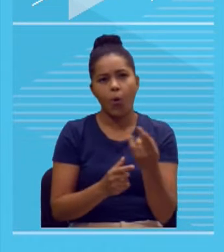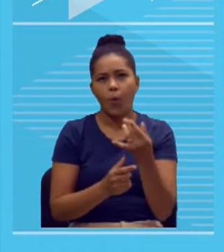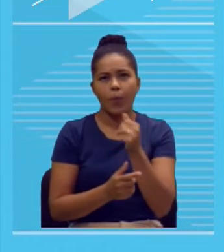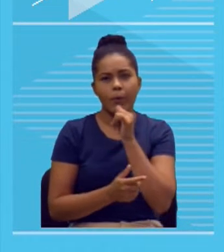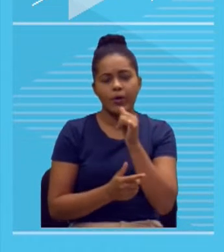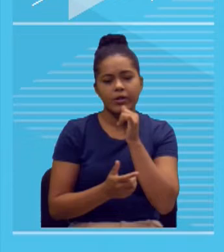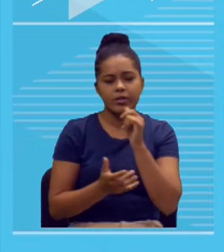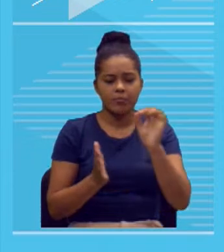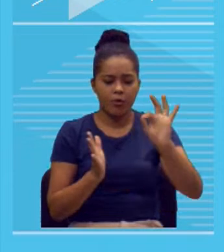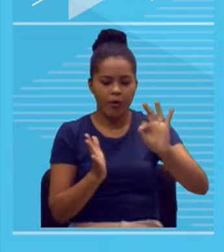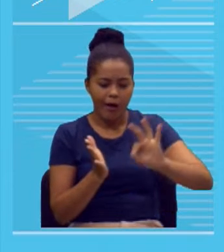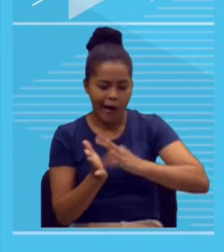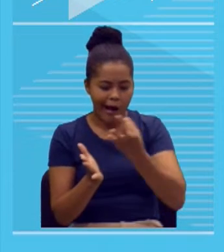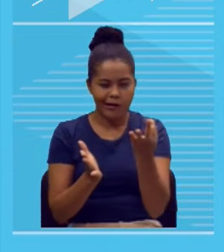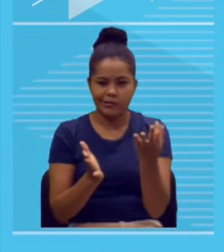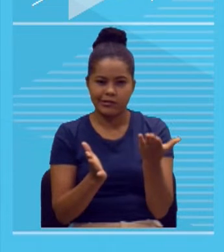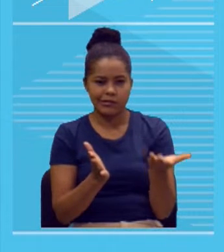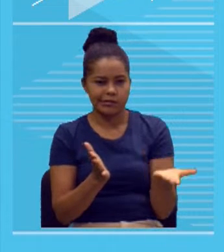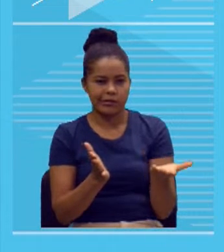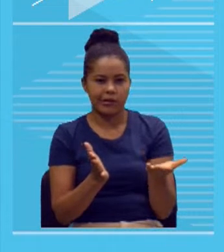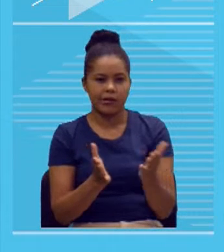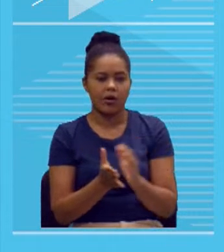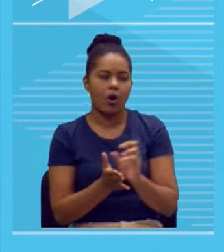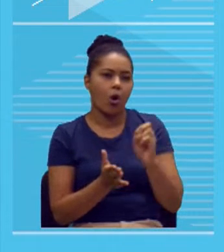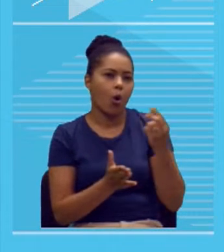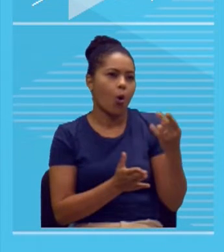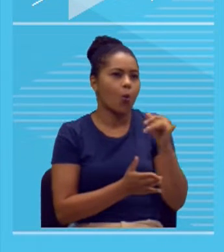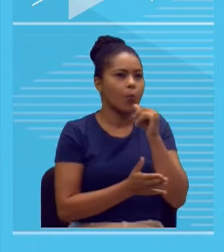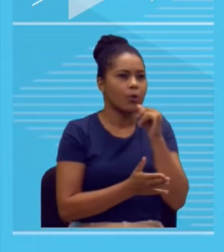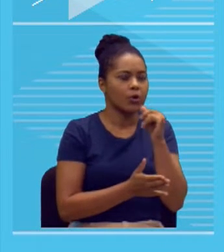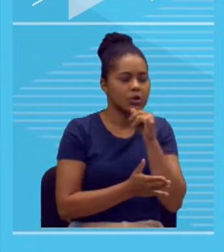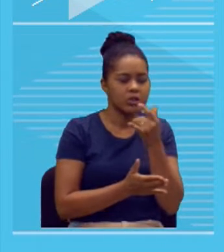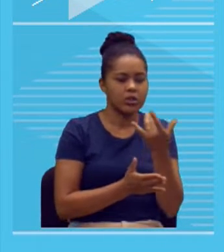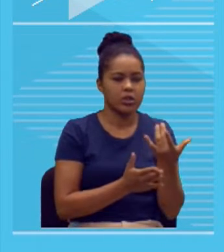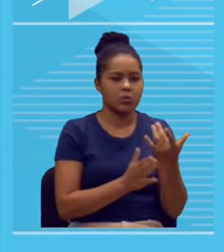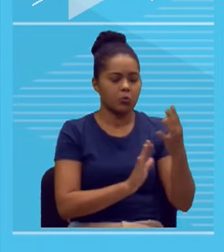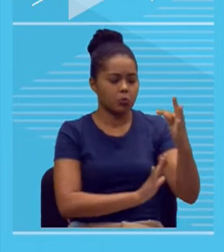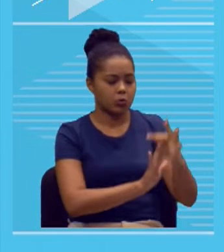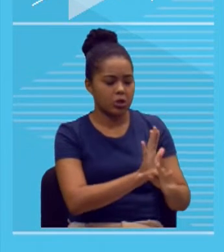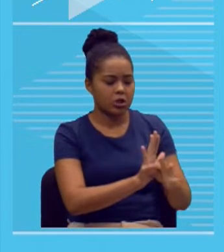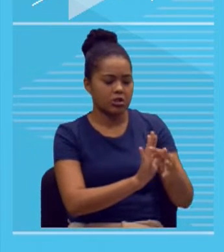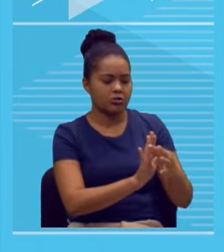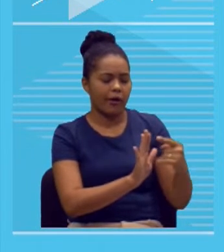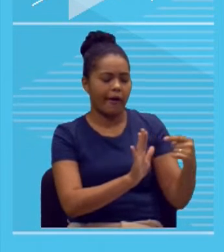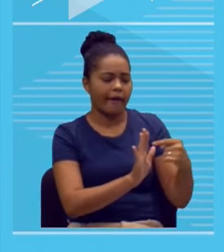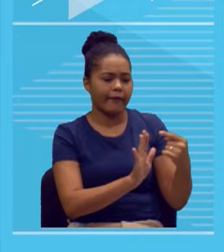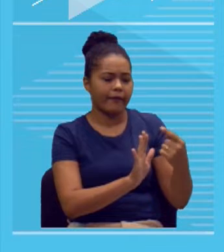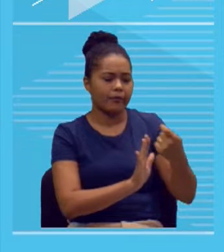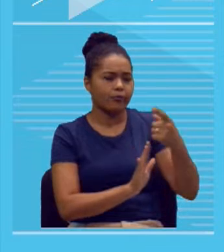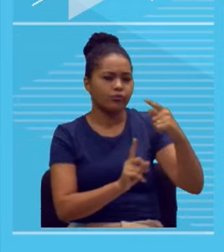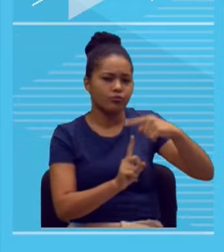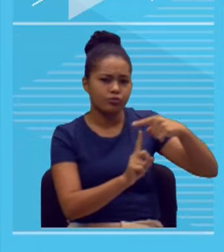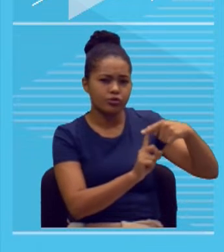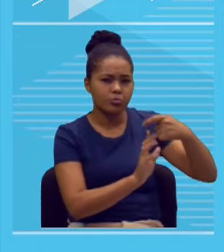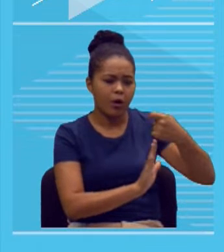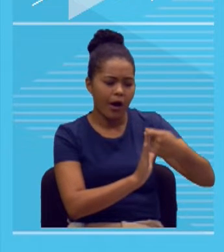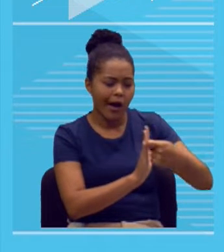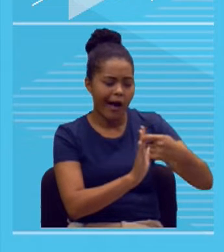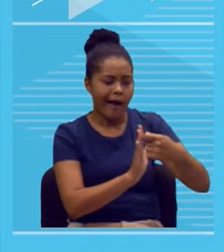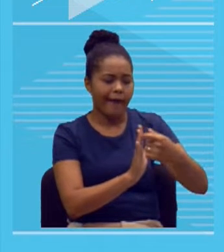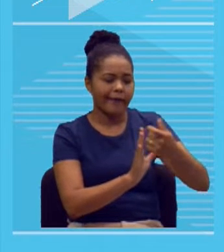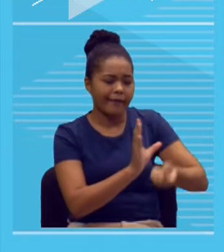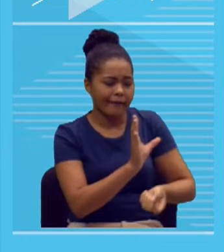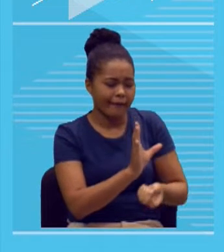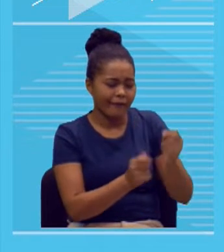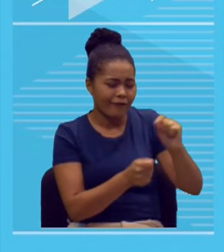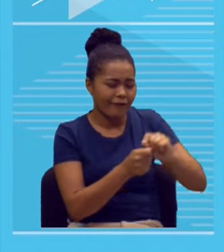faz um... No meio dela, escreve, resolve escrever um poema no meio do texto retrativo, totalmente nada a ver. Então, isso